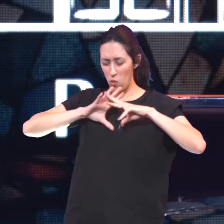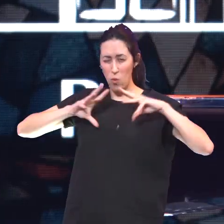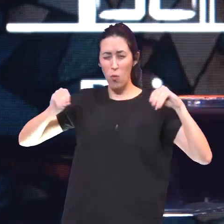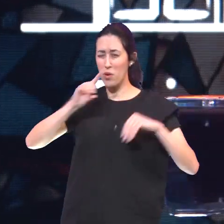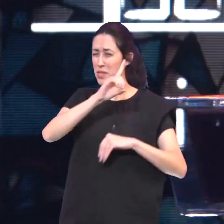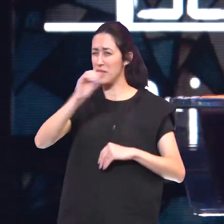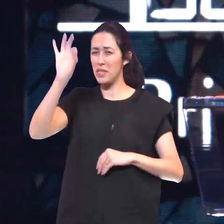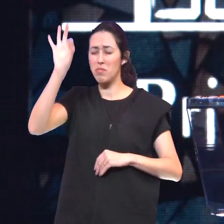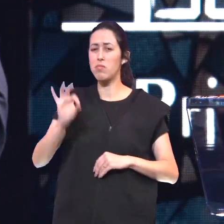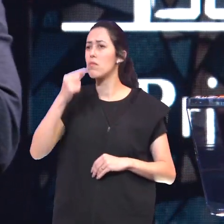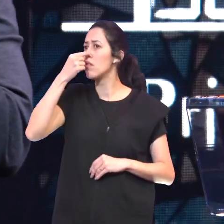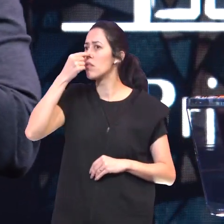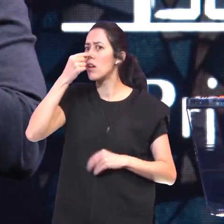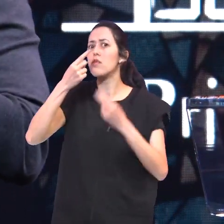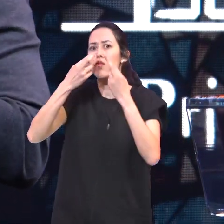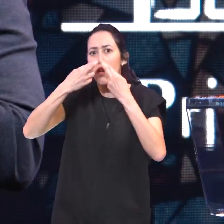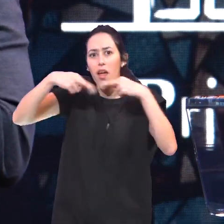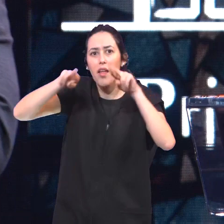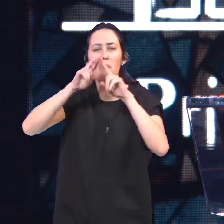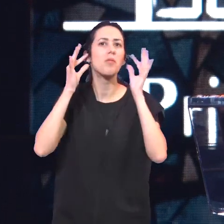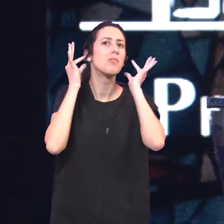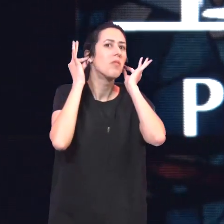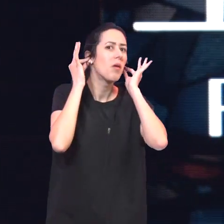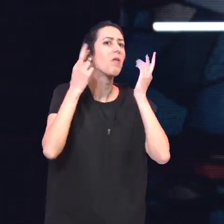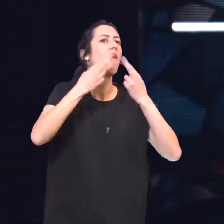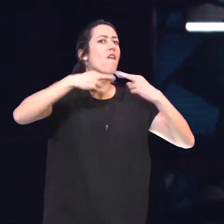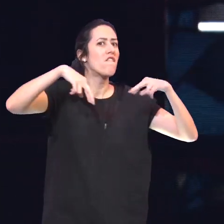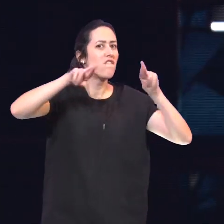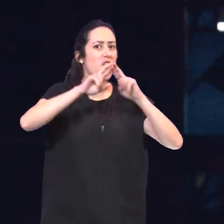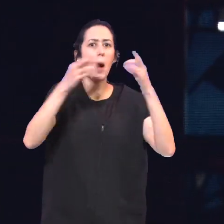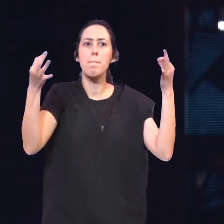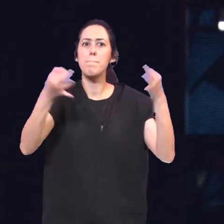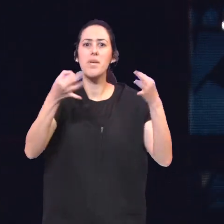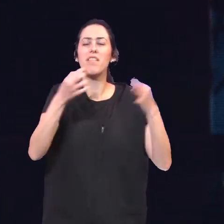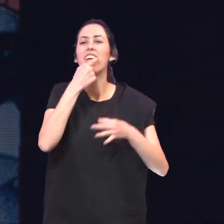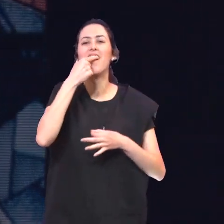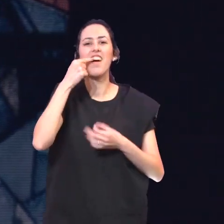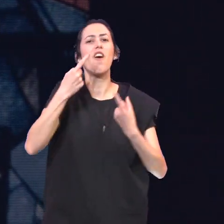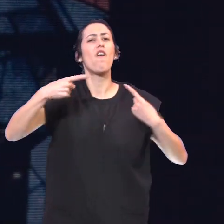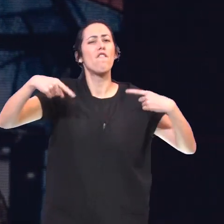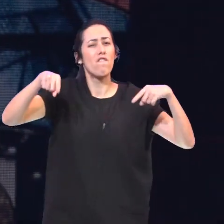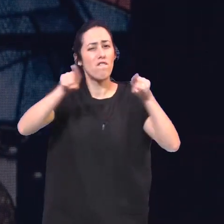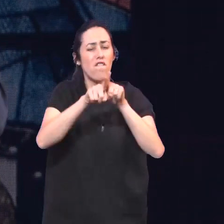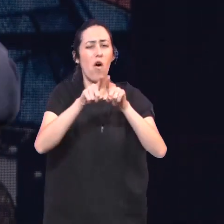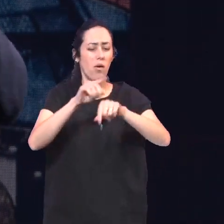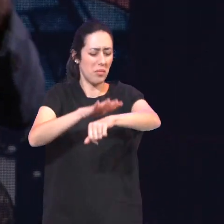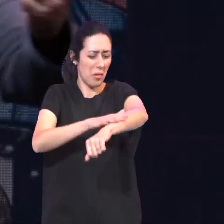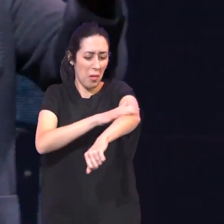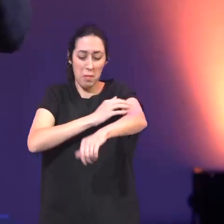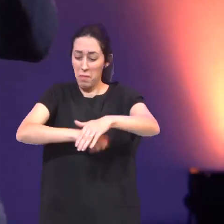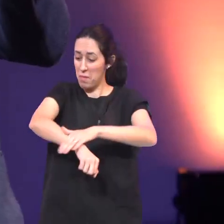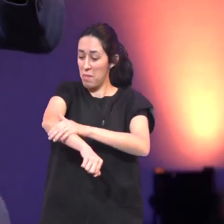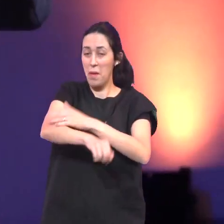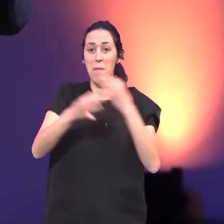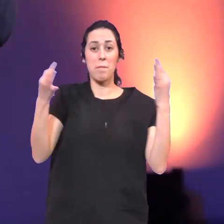O nariz Cresceu As orelhas Cresceram Os dentes Voltaram A pele Ficou lisinha Porque quando Jesus faz um